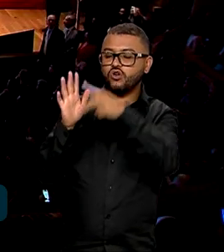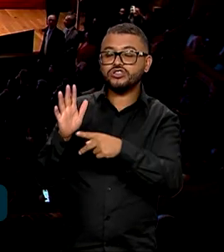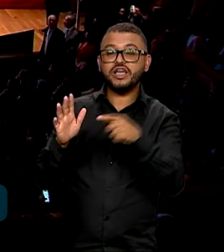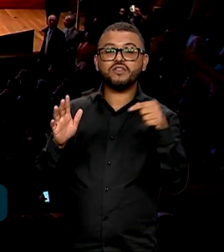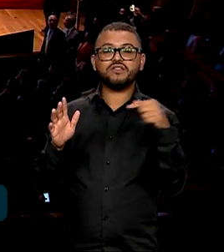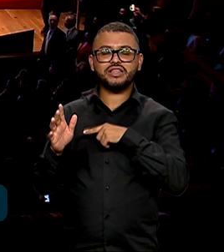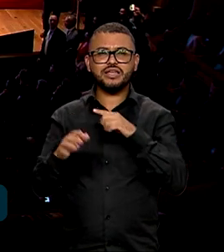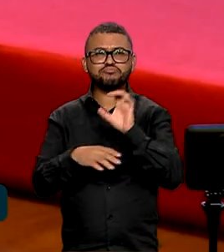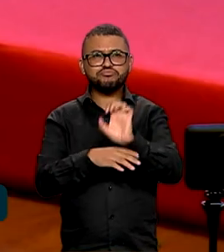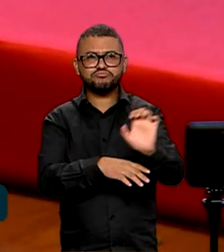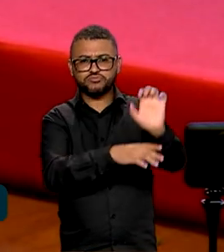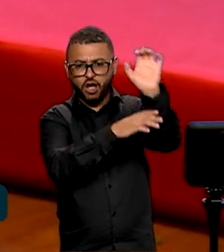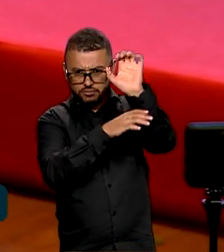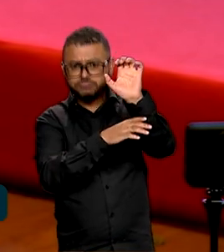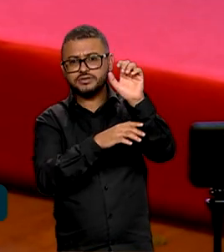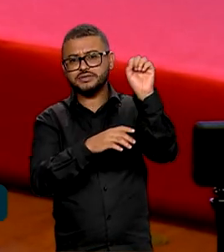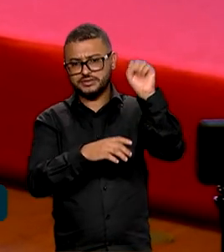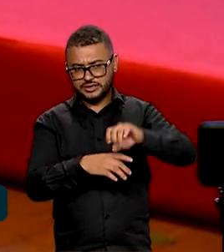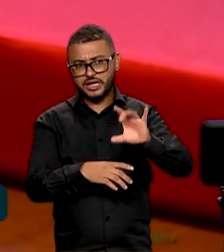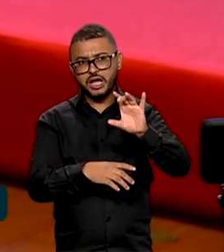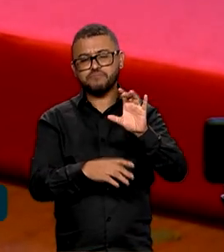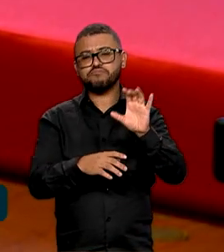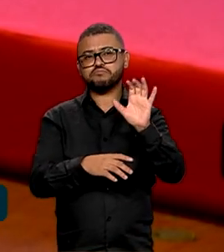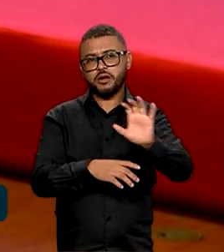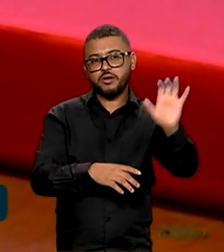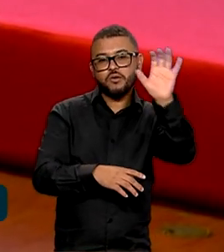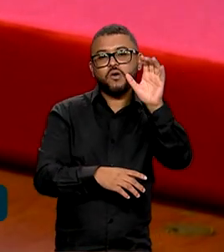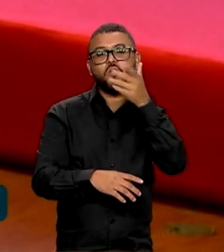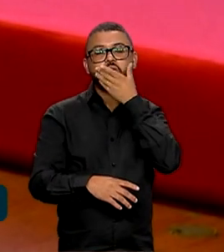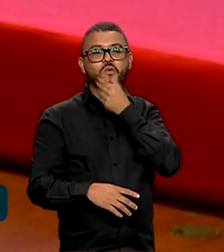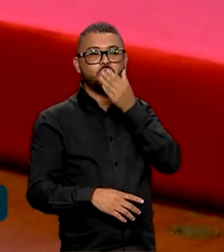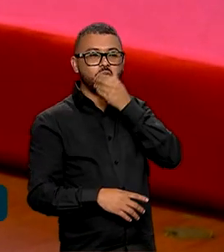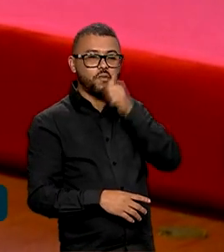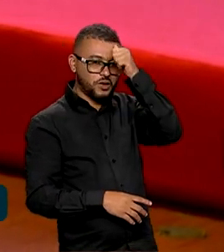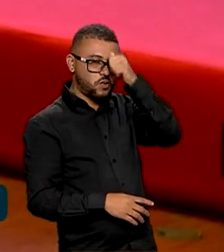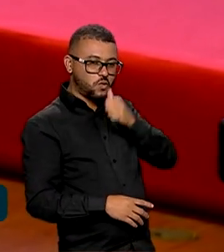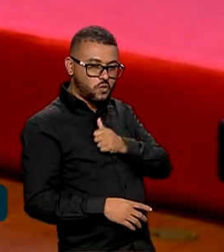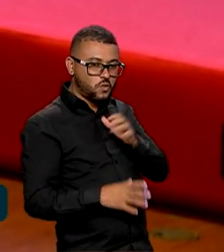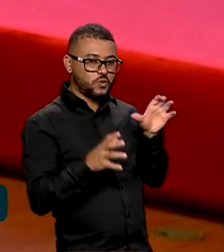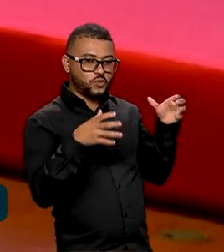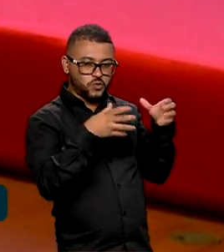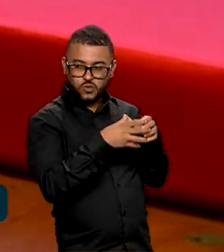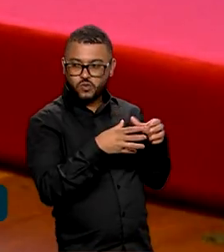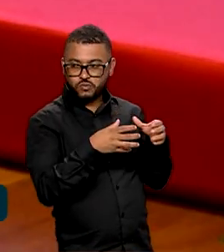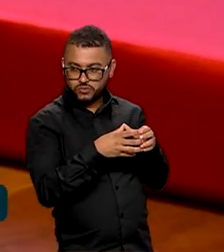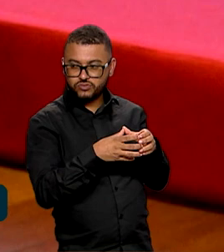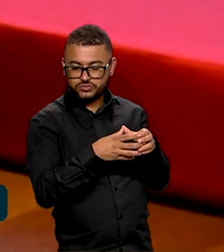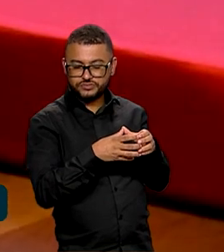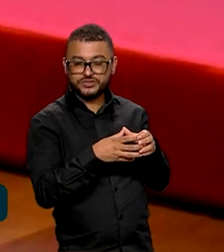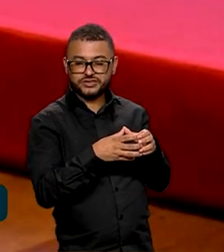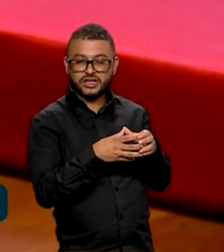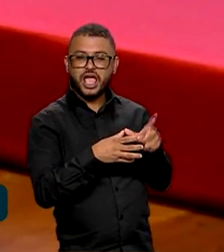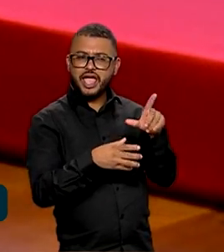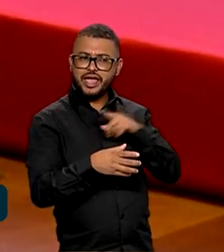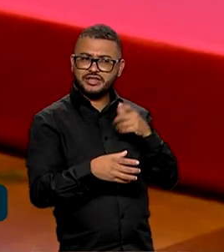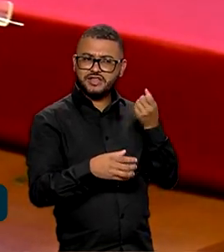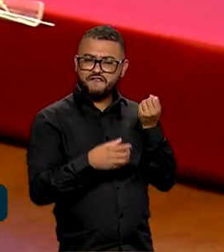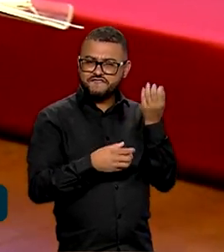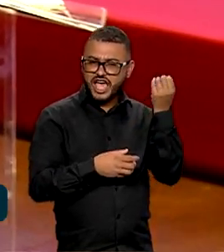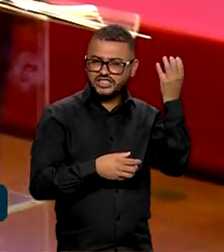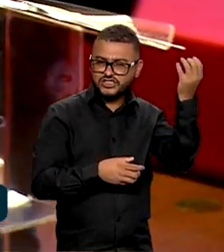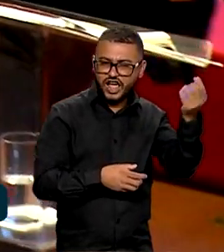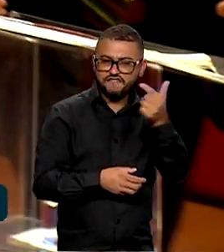cada estado. Agora, o companheiro Henrique Costa e a turma dele terão que viajar os 27